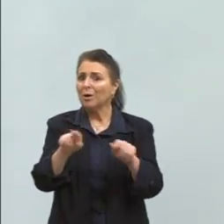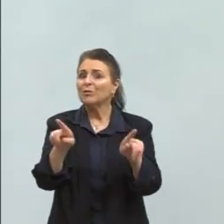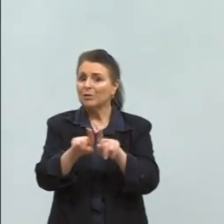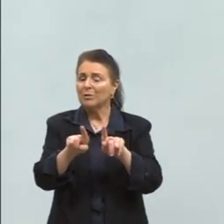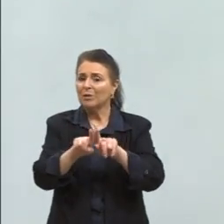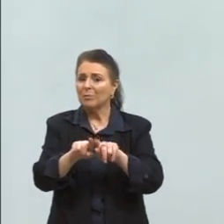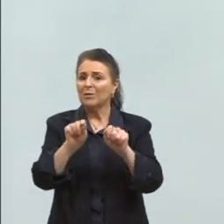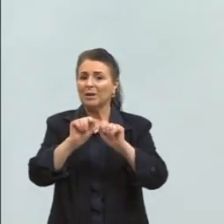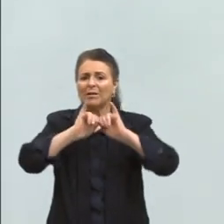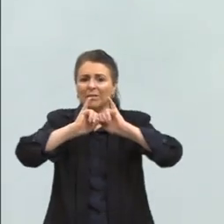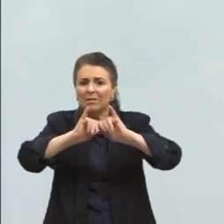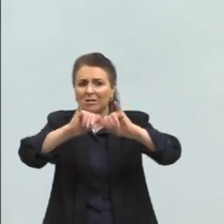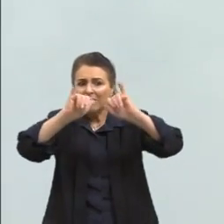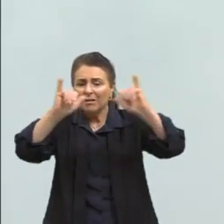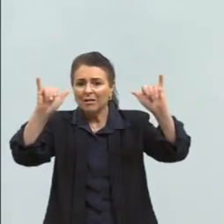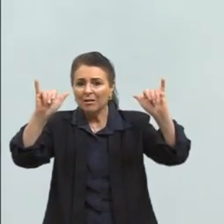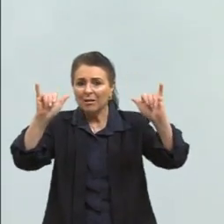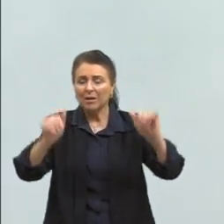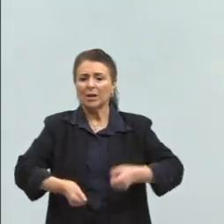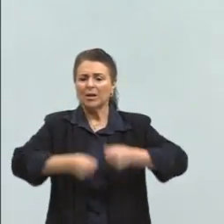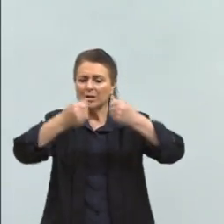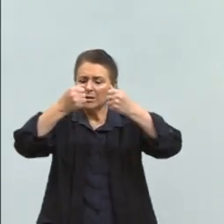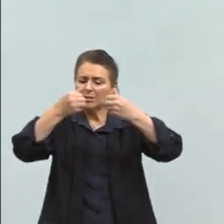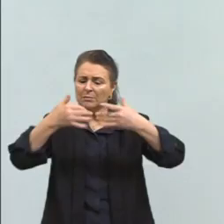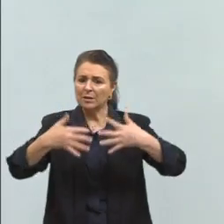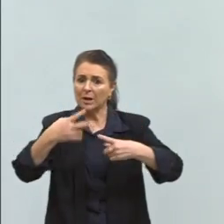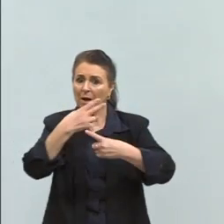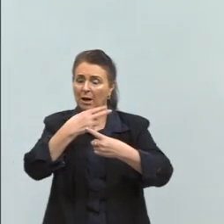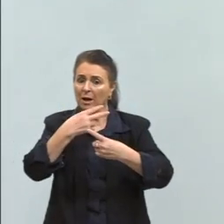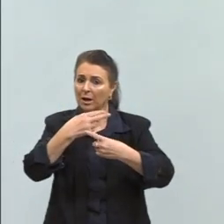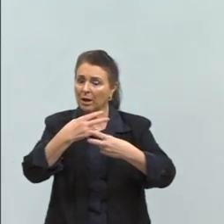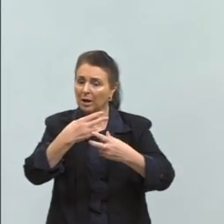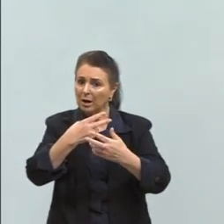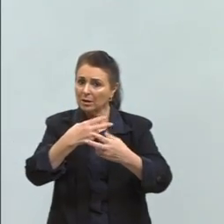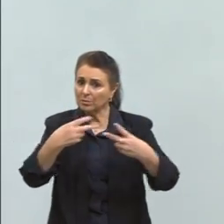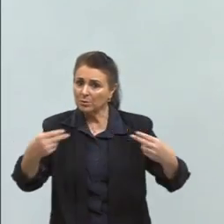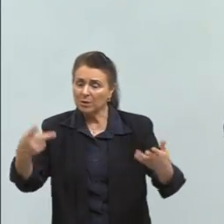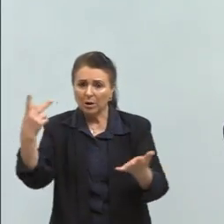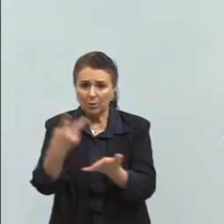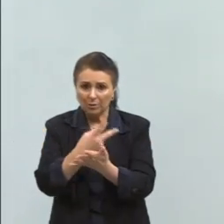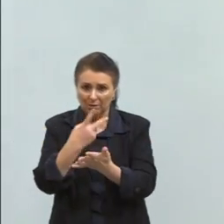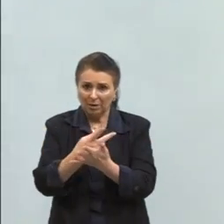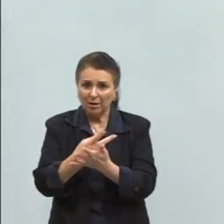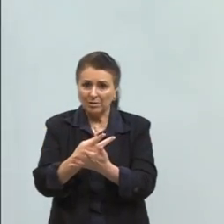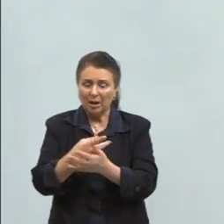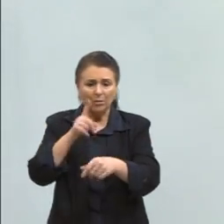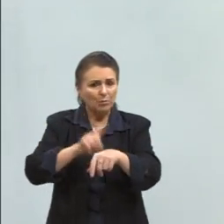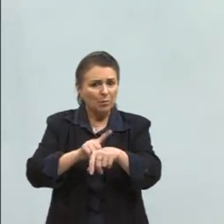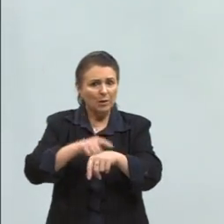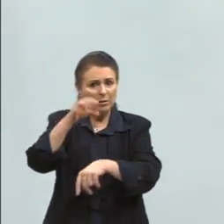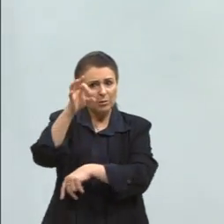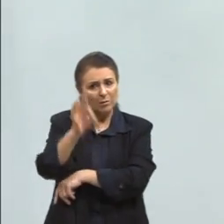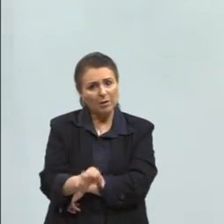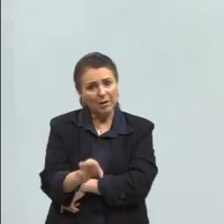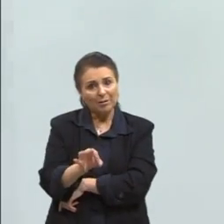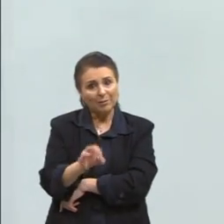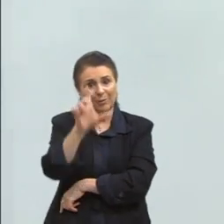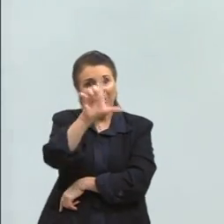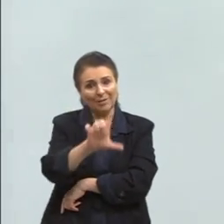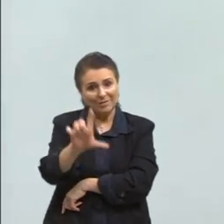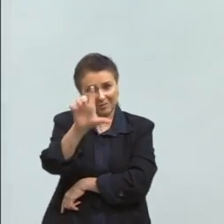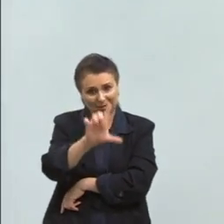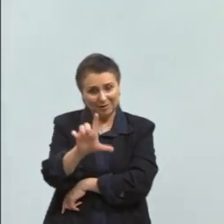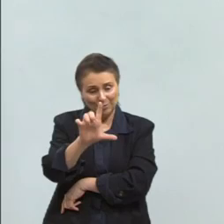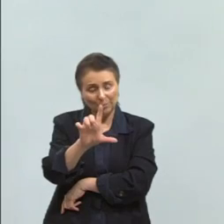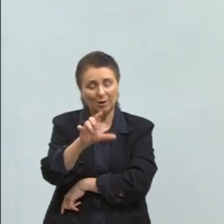denúncia e de falar sobre o que está acontecendo naquele momento? Então, a literatura é importante para a nossa reflexão e para a